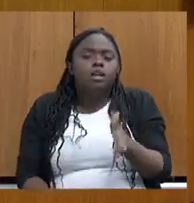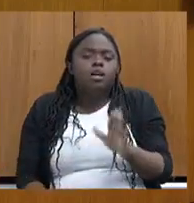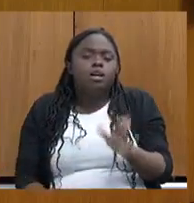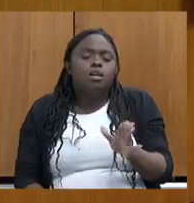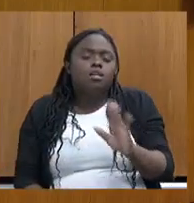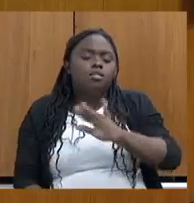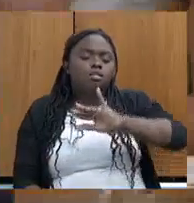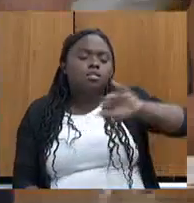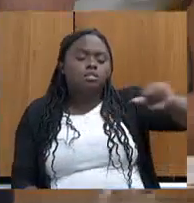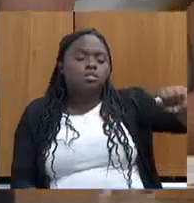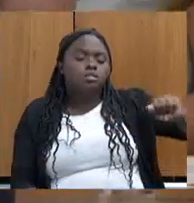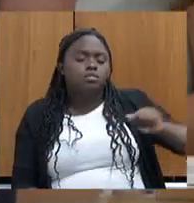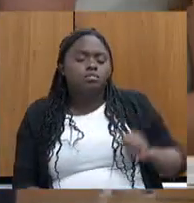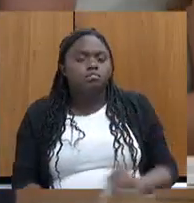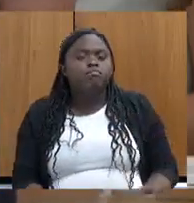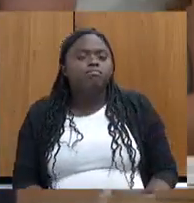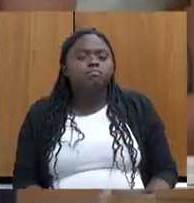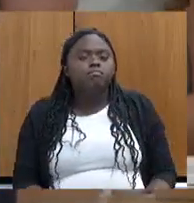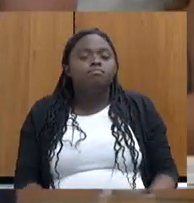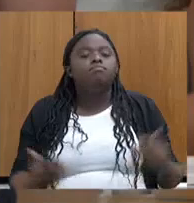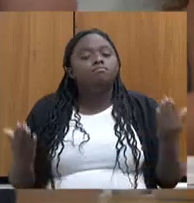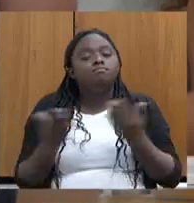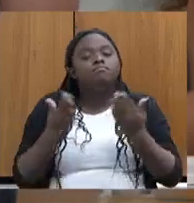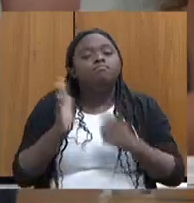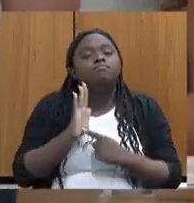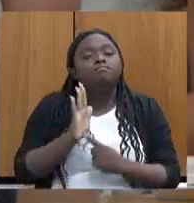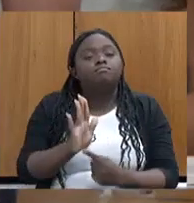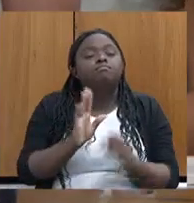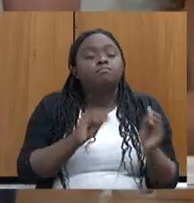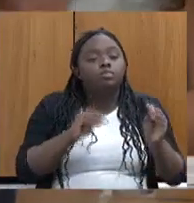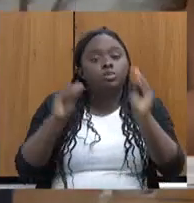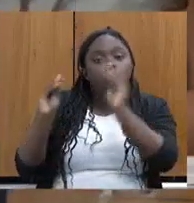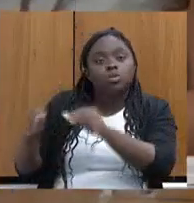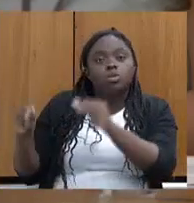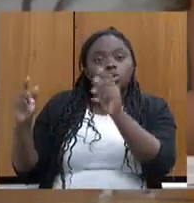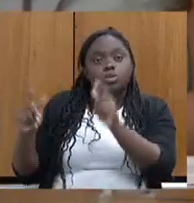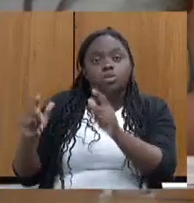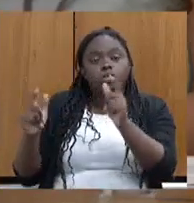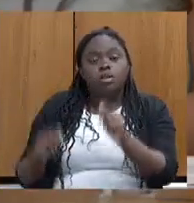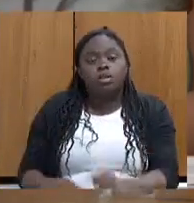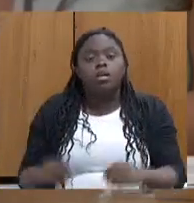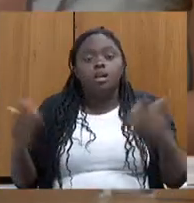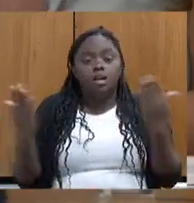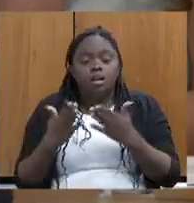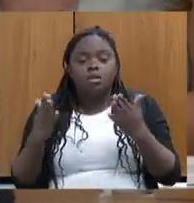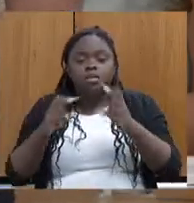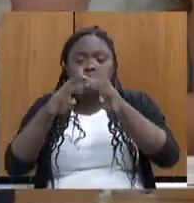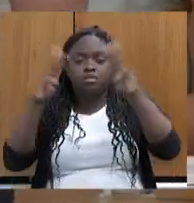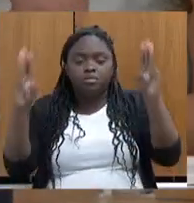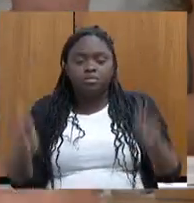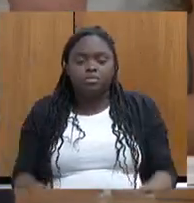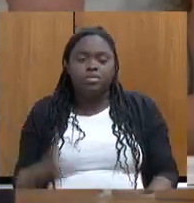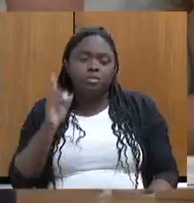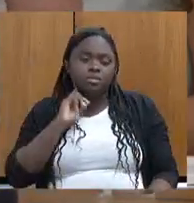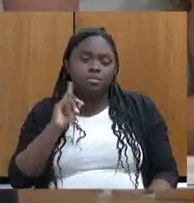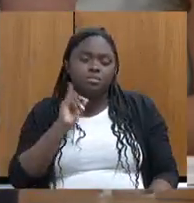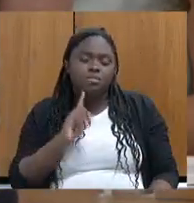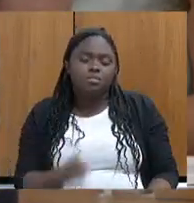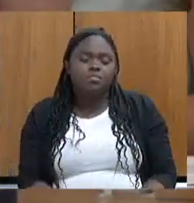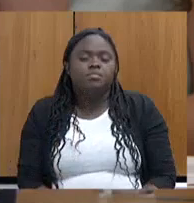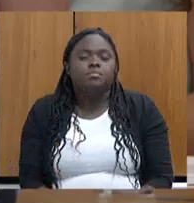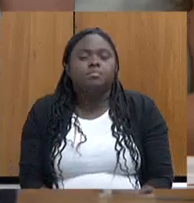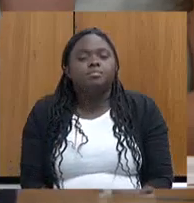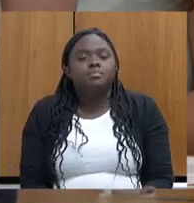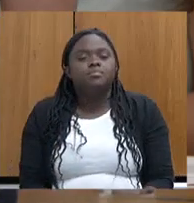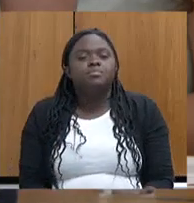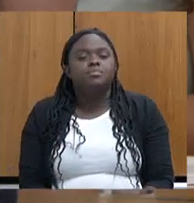retiradas. E essa exposição, hoje, mudou de lugar. Está no Museu Mineiro. Ela mudou de lugar no Museu